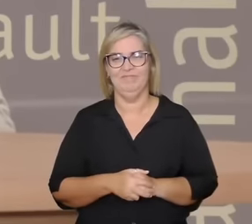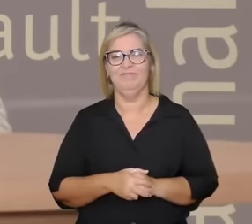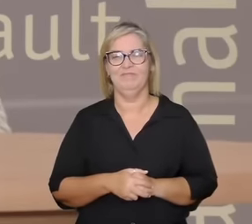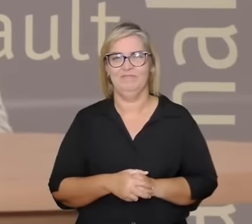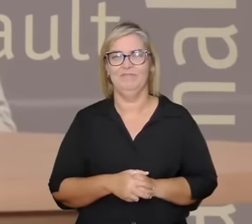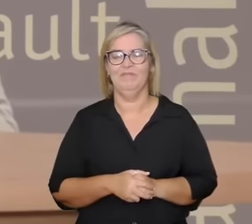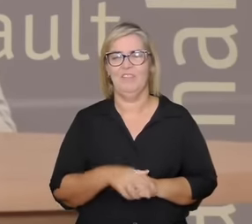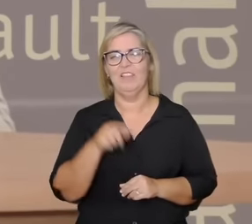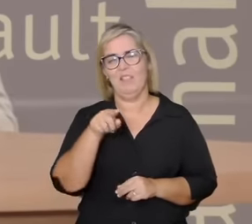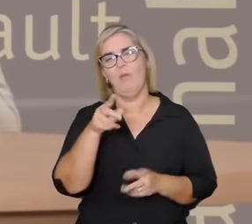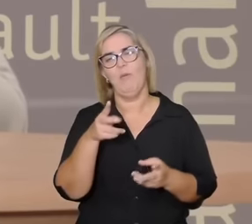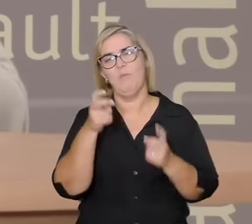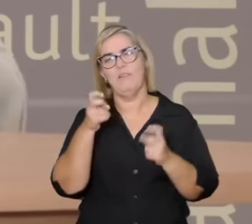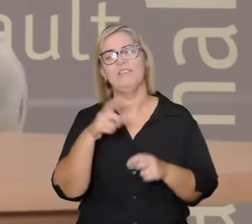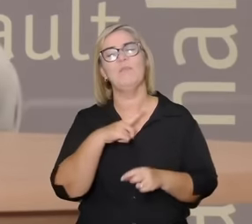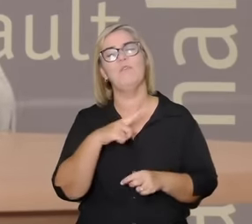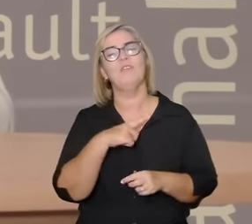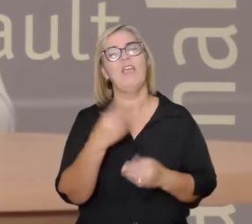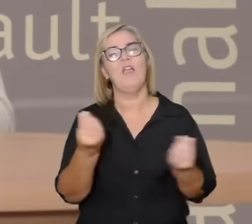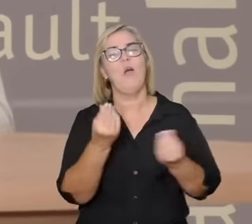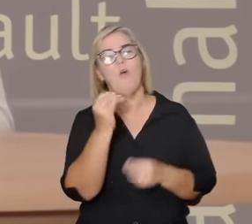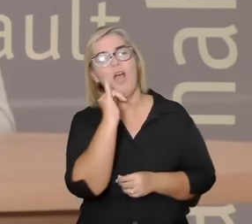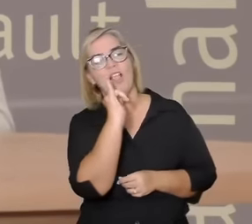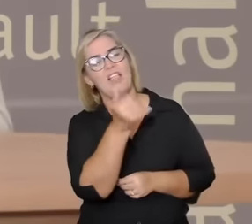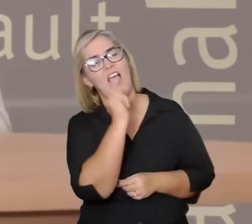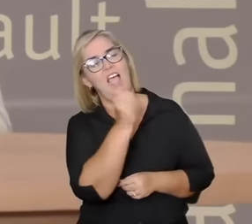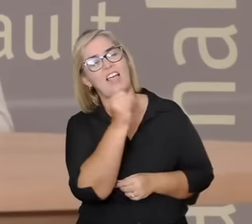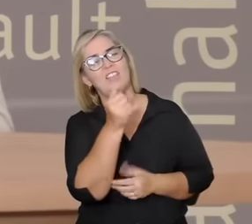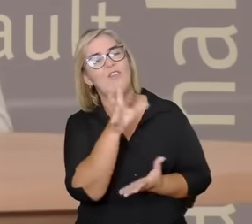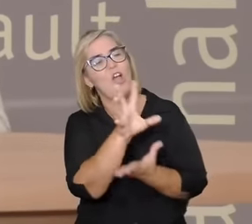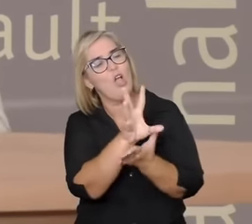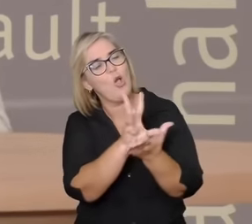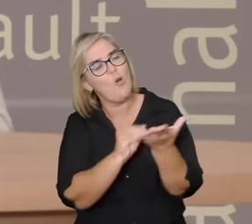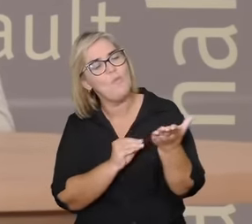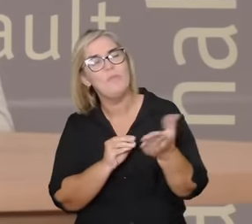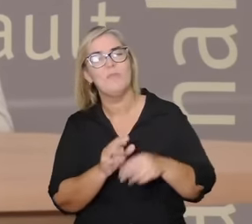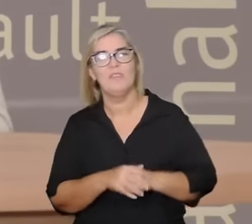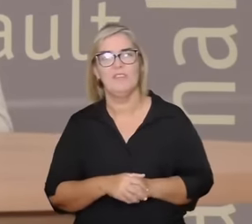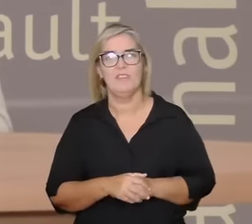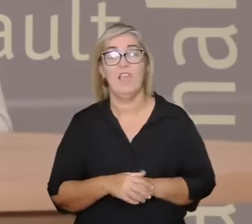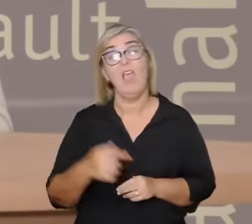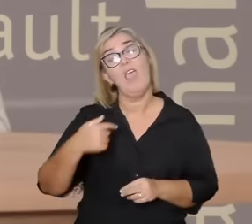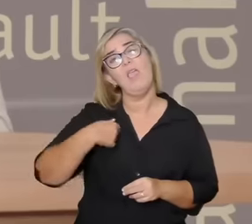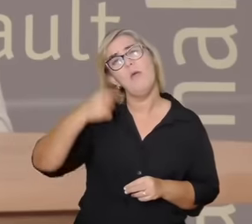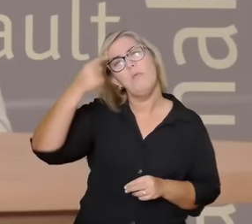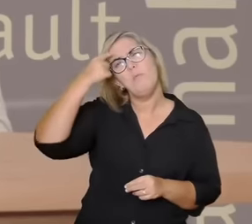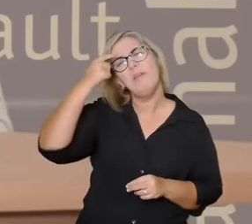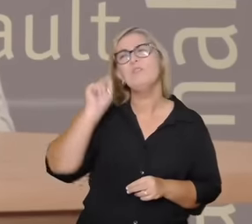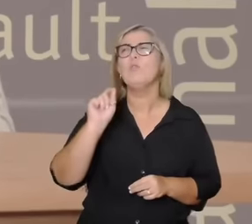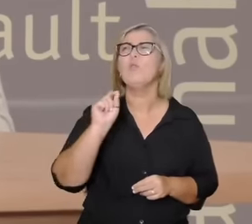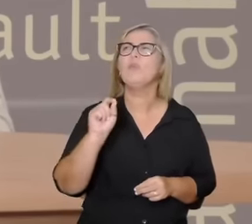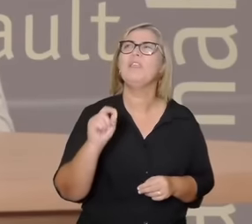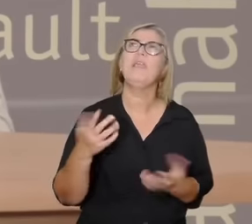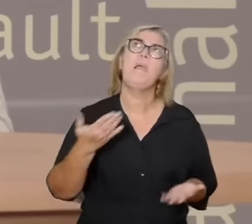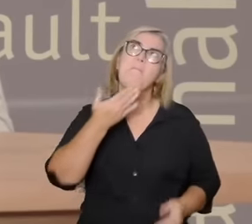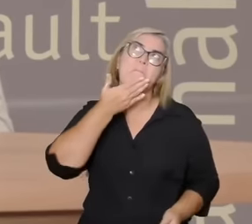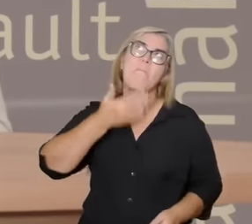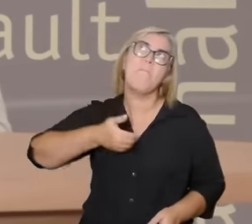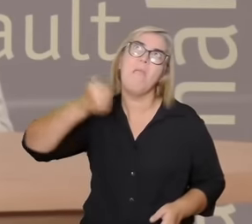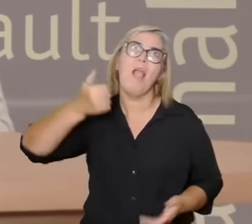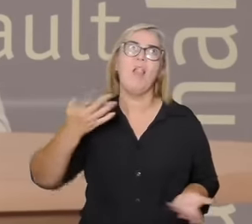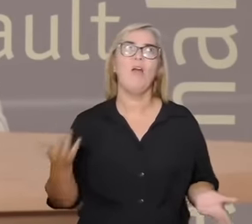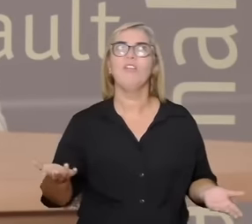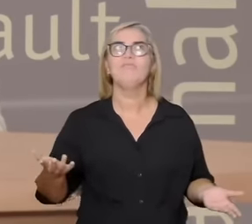narrativa como a gente narra como por exemplo o ideal que eu faço eu procuro às vezes melhorar para poder